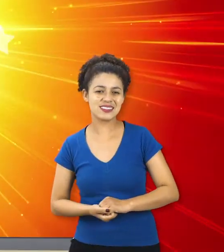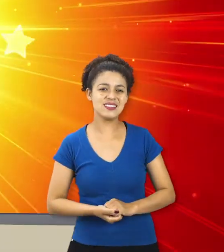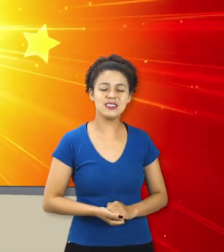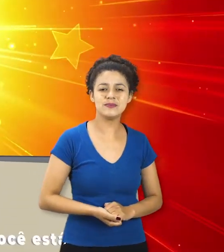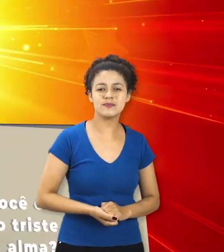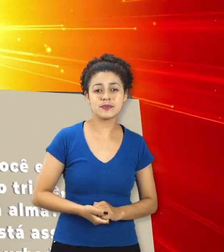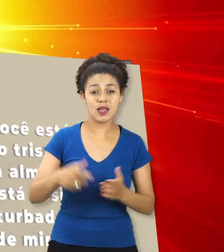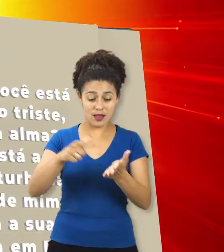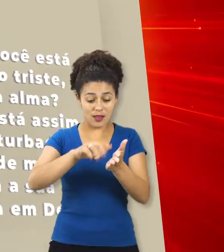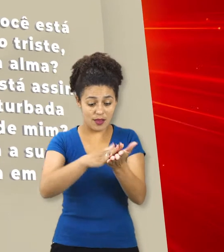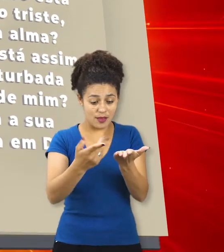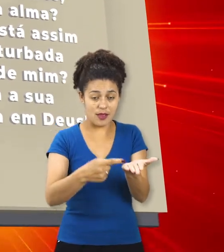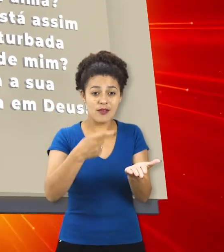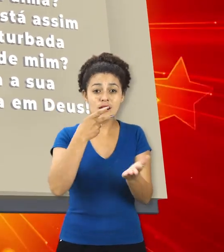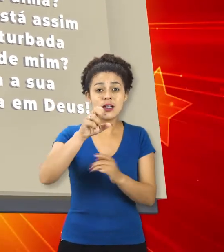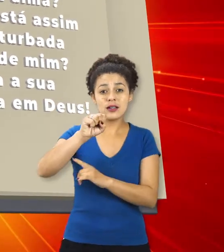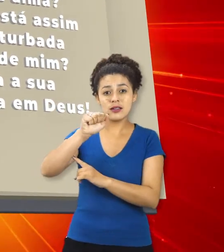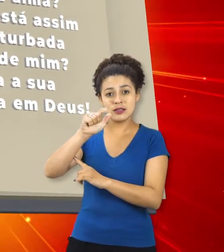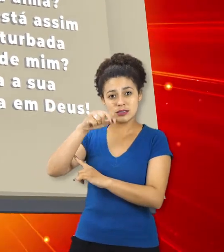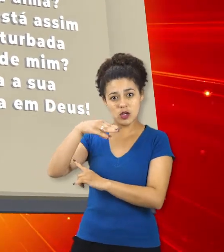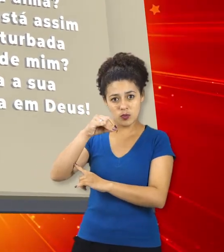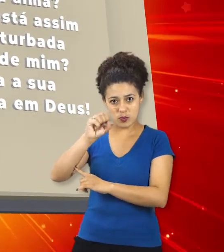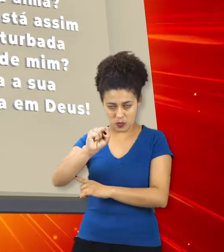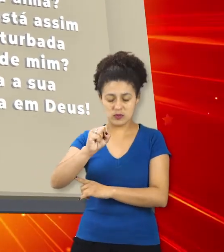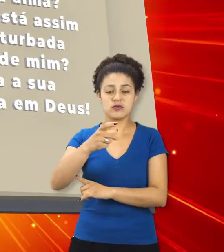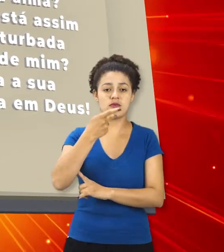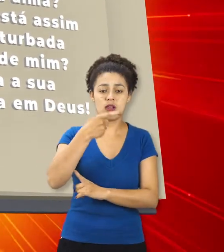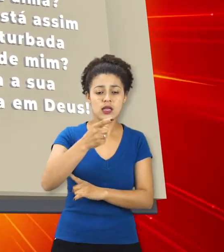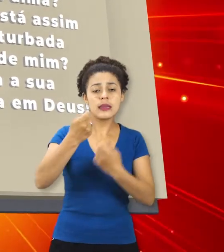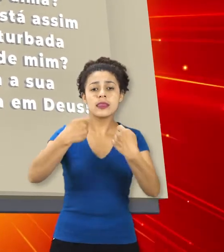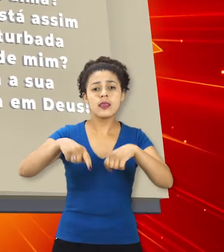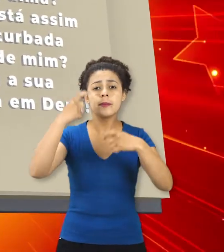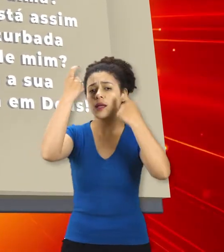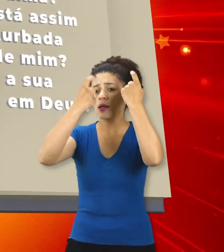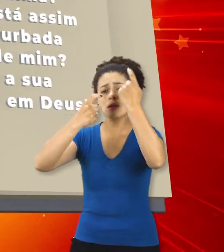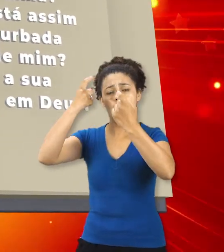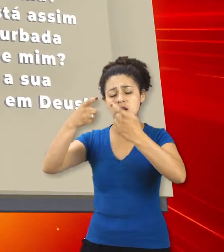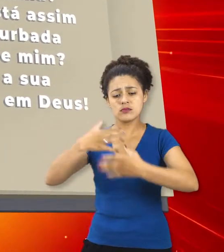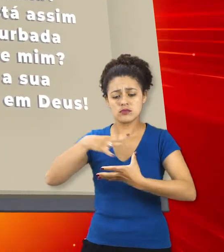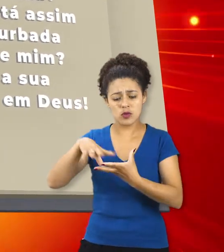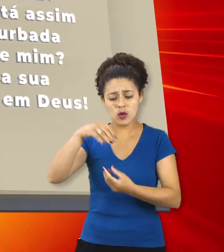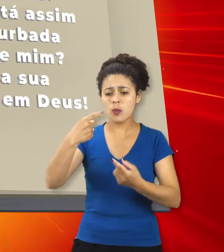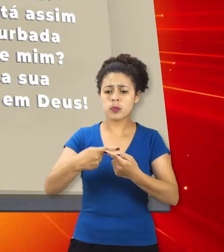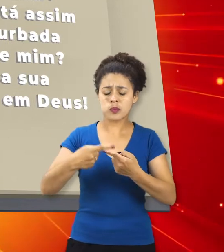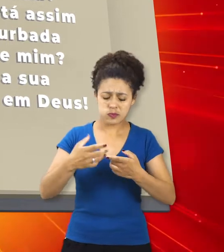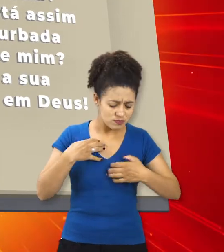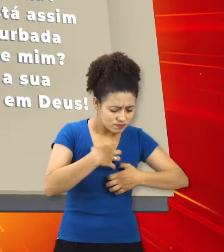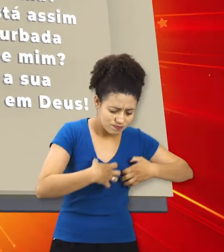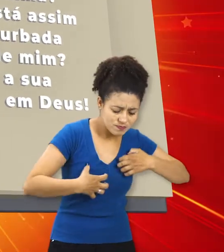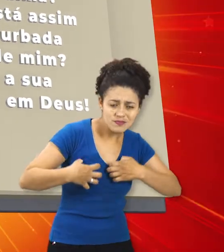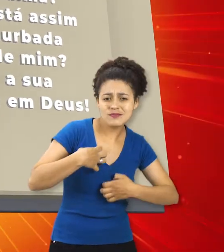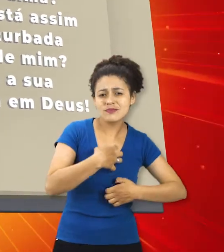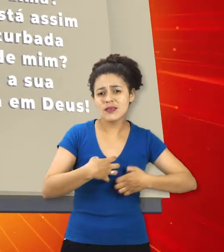Está escrito no Salmo 42,11 Por que estás abatido a minha alma? Por que te perturbas dentro de mim?